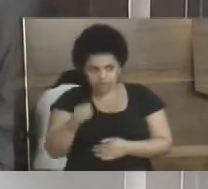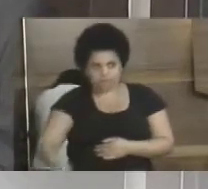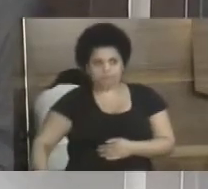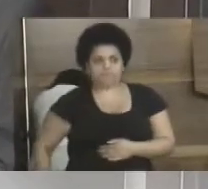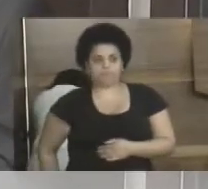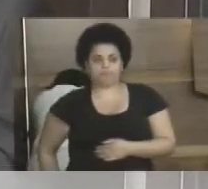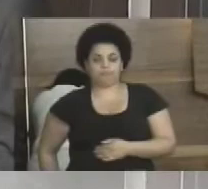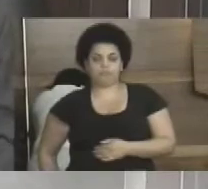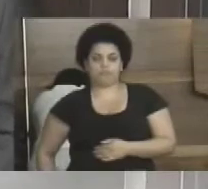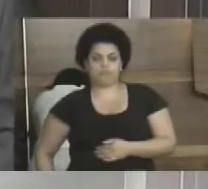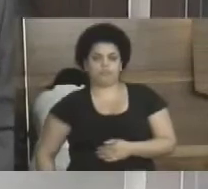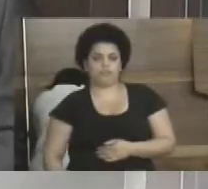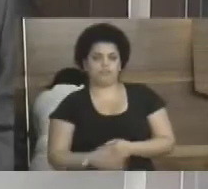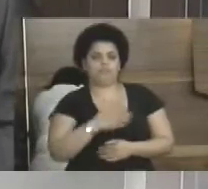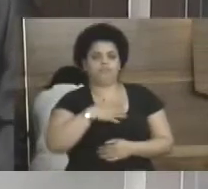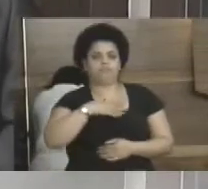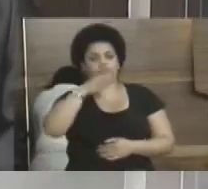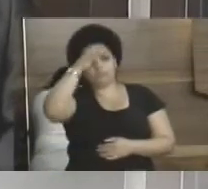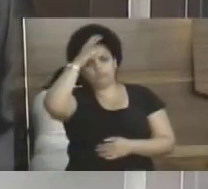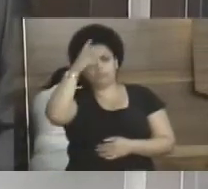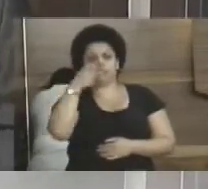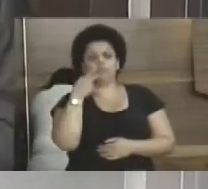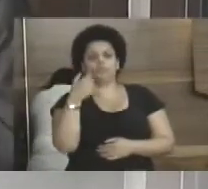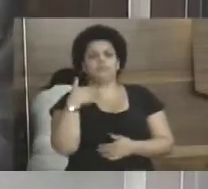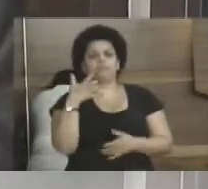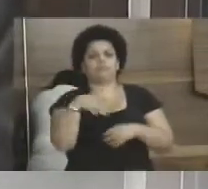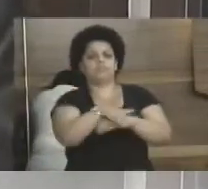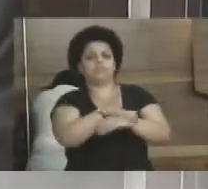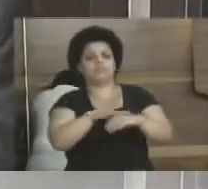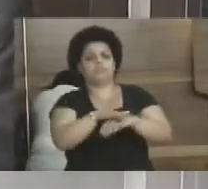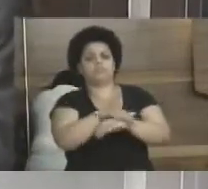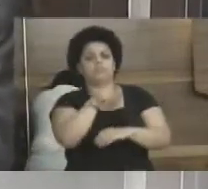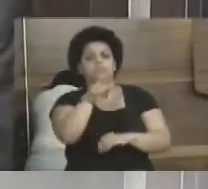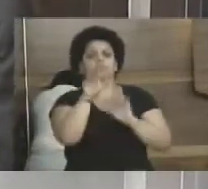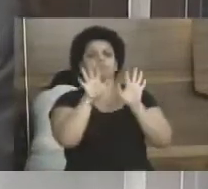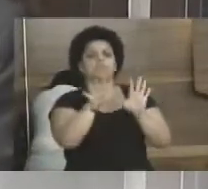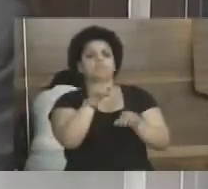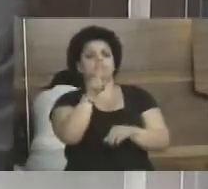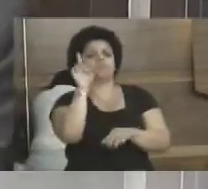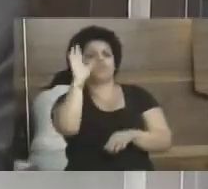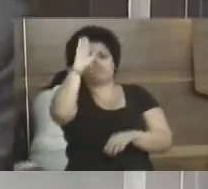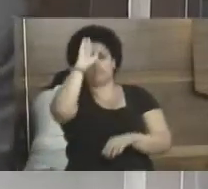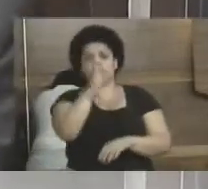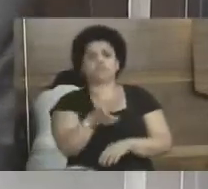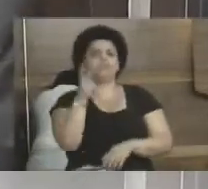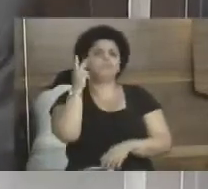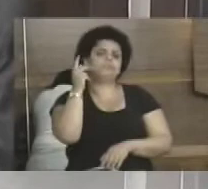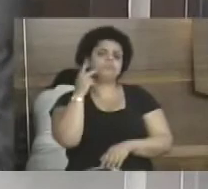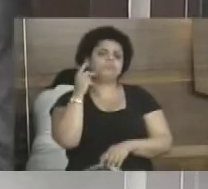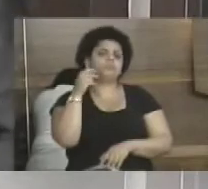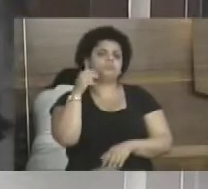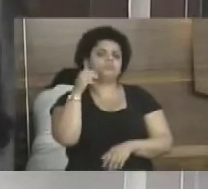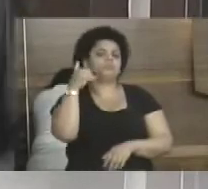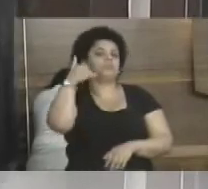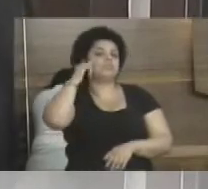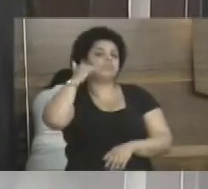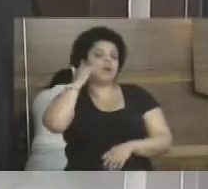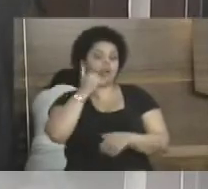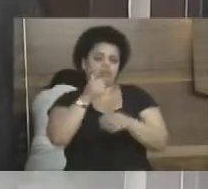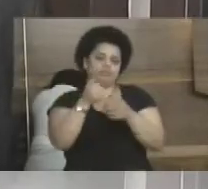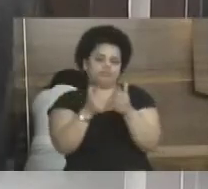como eu cheguei lá na Paraíba, minha tia disse, eu quero falar com você, mas você só fica nesse negócio aí mexendo?